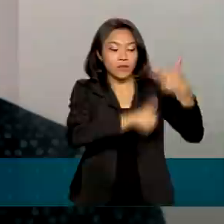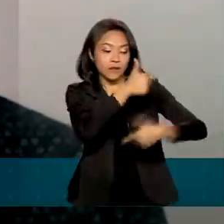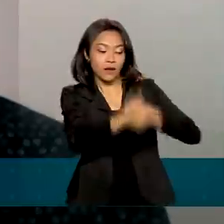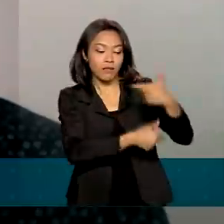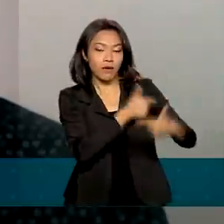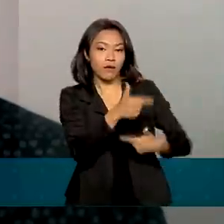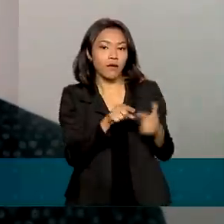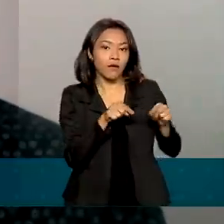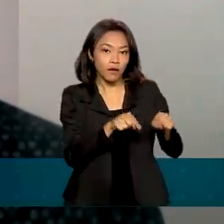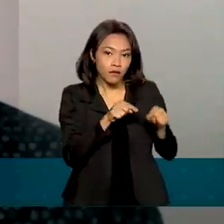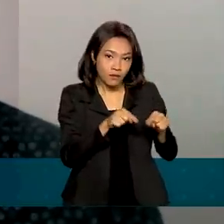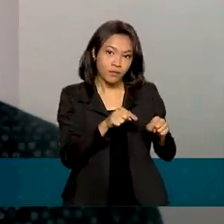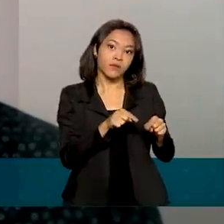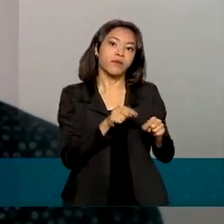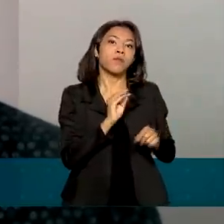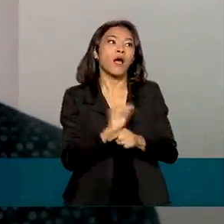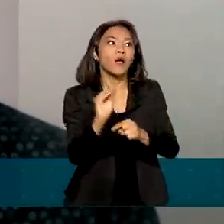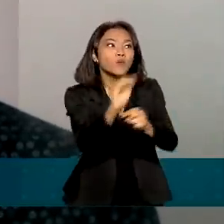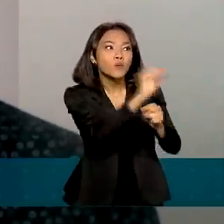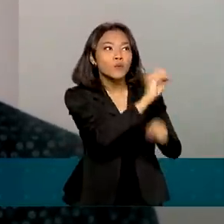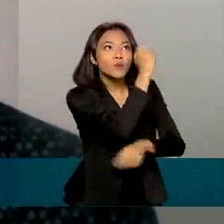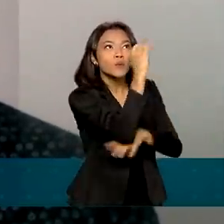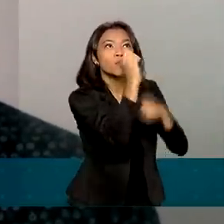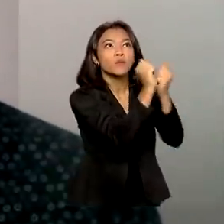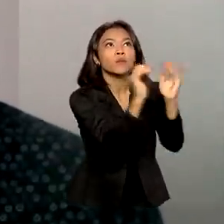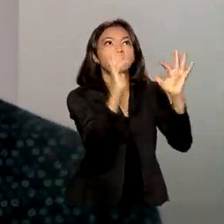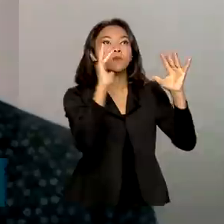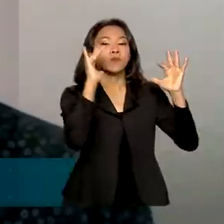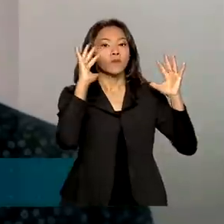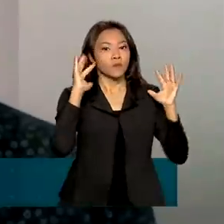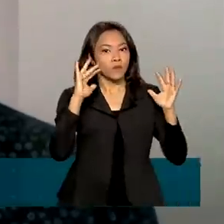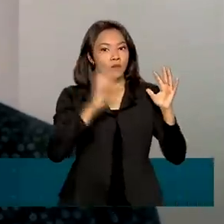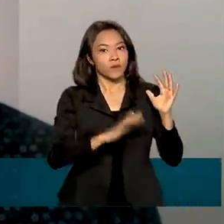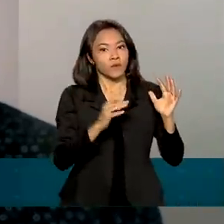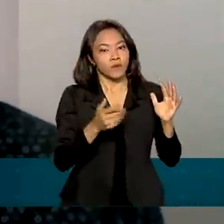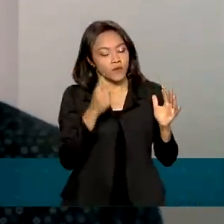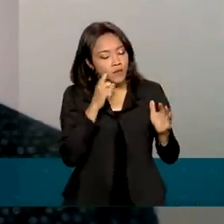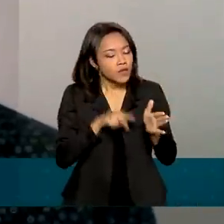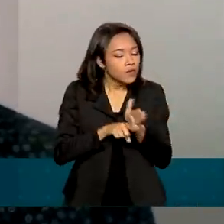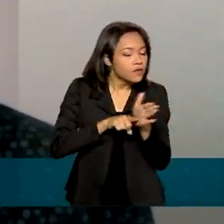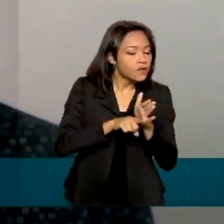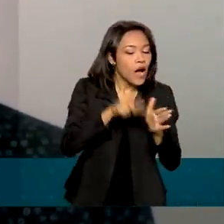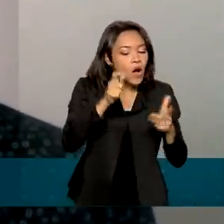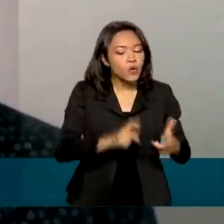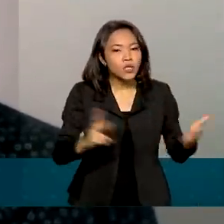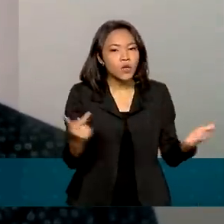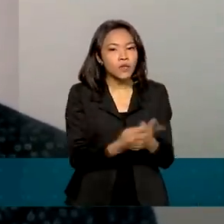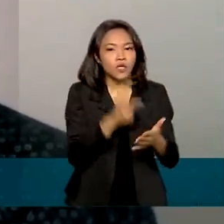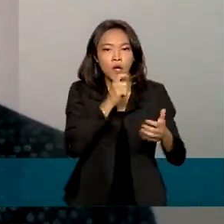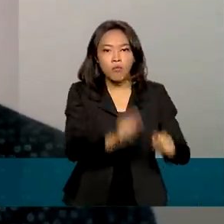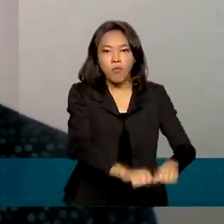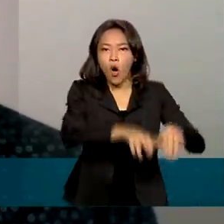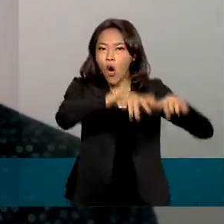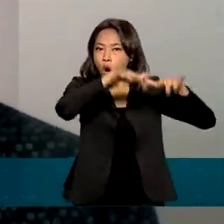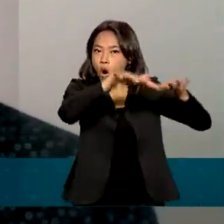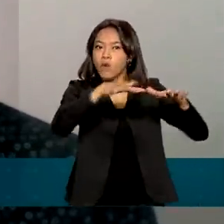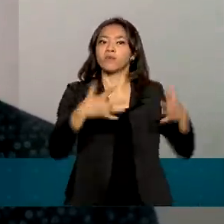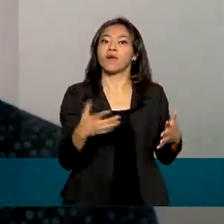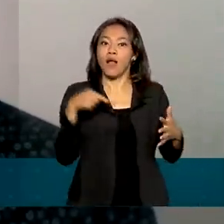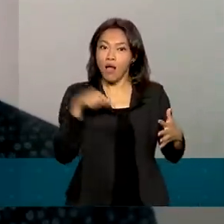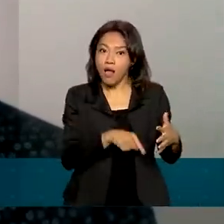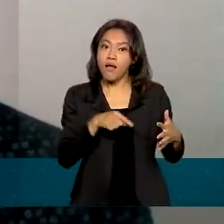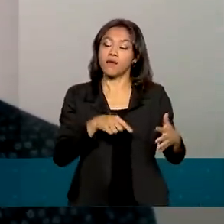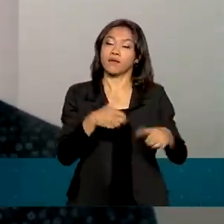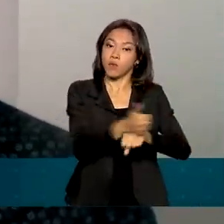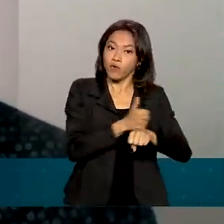de sustentabilidade, que mapeia as áreas suscetíveis, a escorregamentos, a inundações. Esse sim, esse trabalho é feito em todo